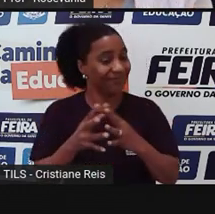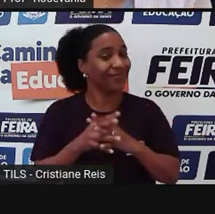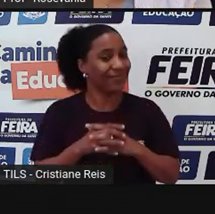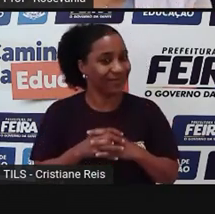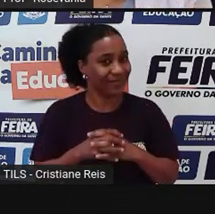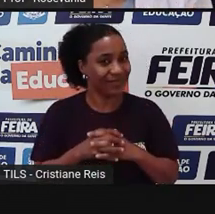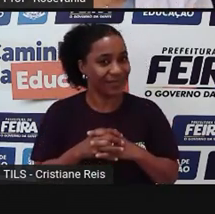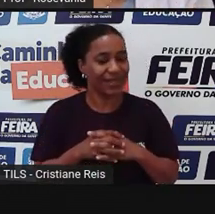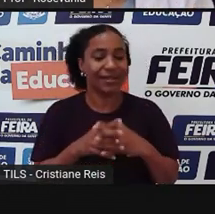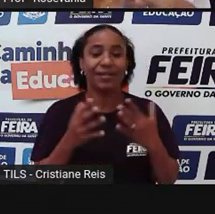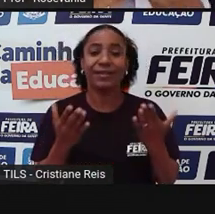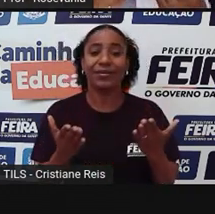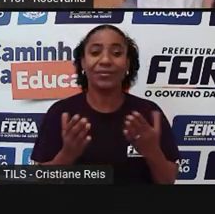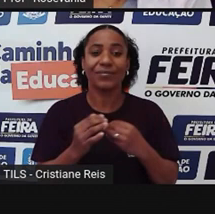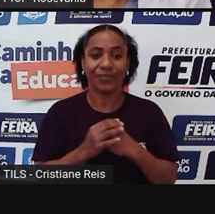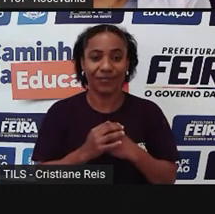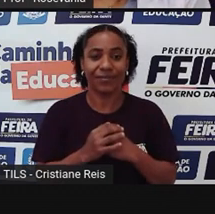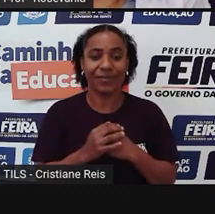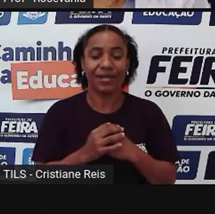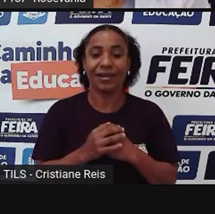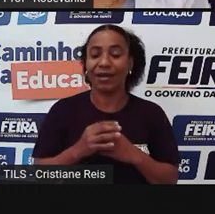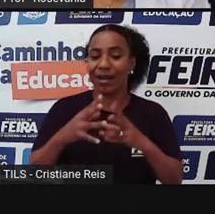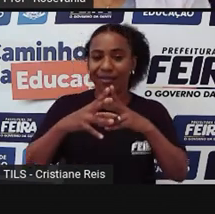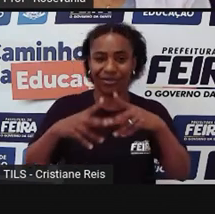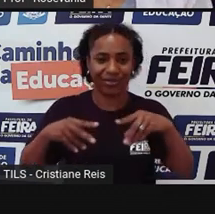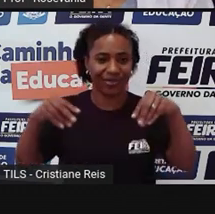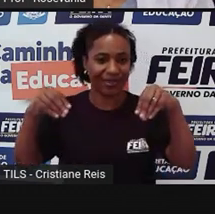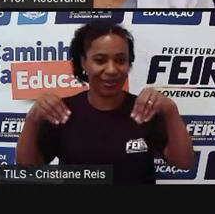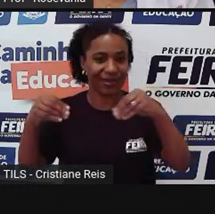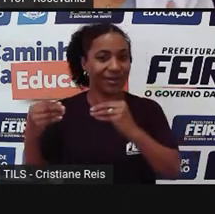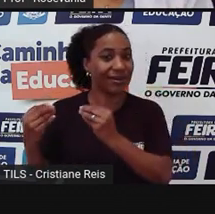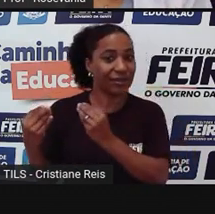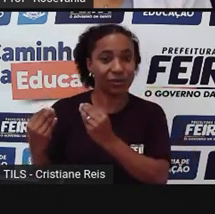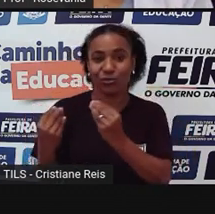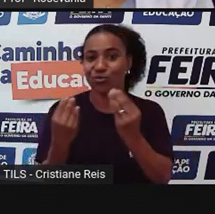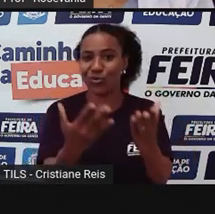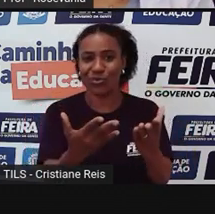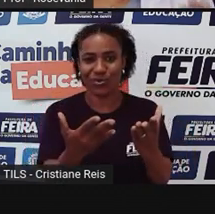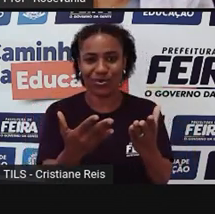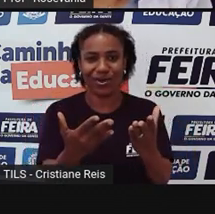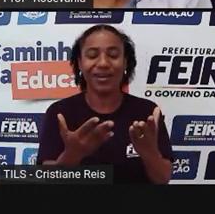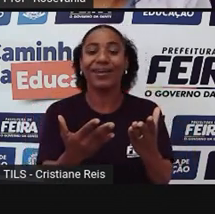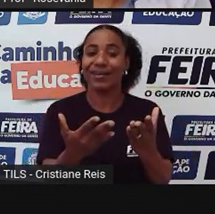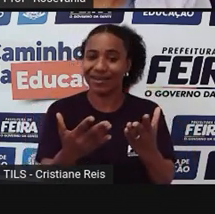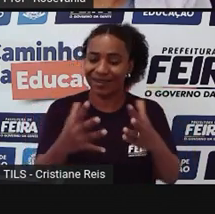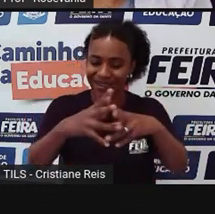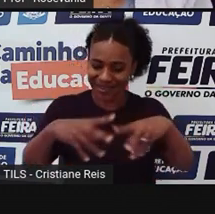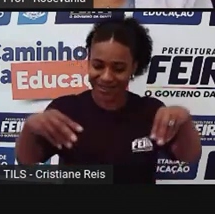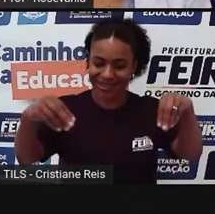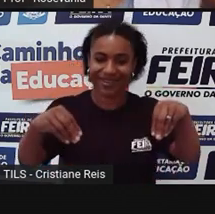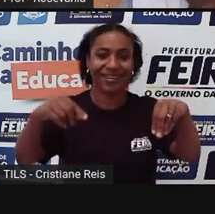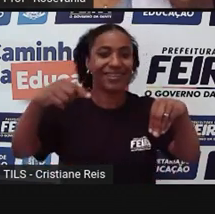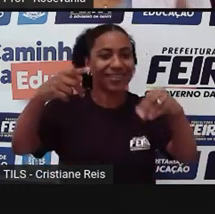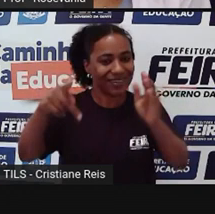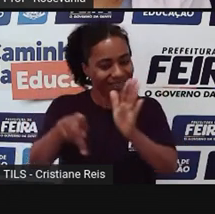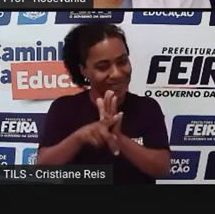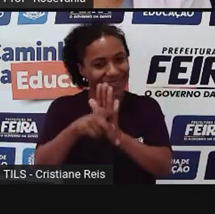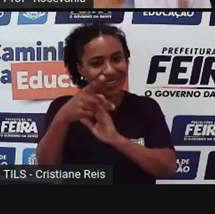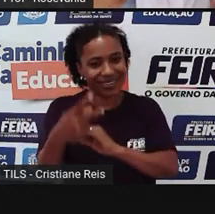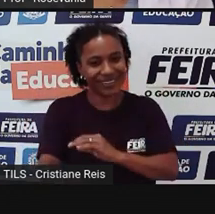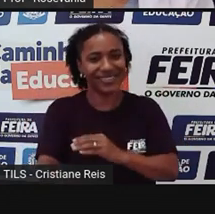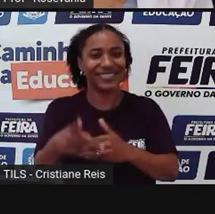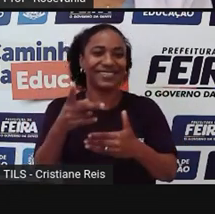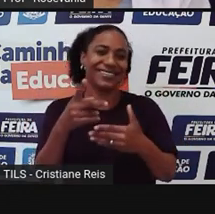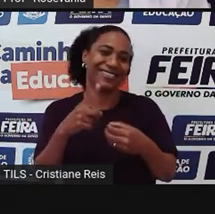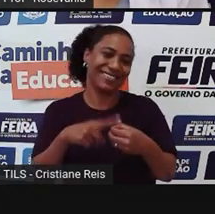E aí o que acontece? Essa doação de terras faz com que a sede de Feira de Santana venha